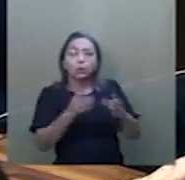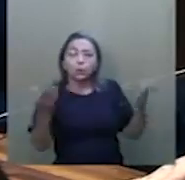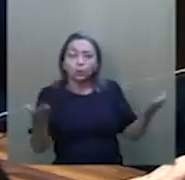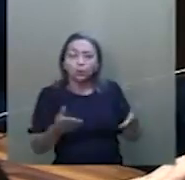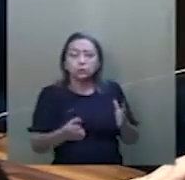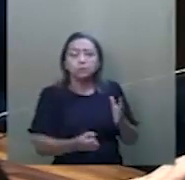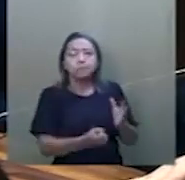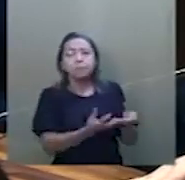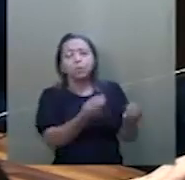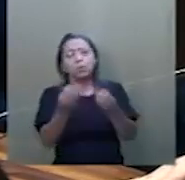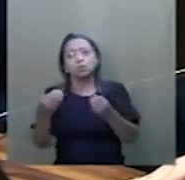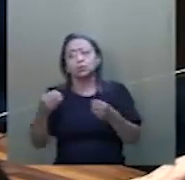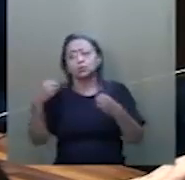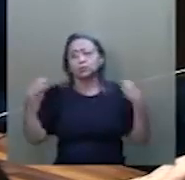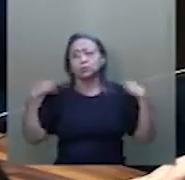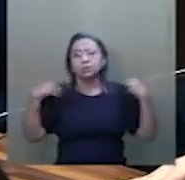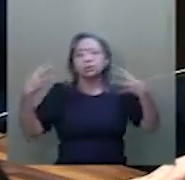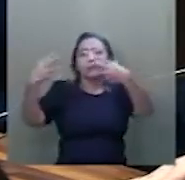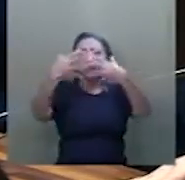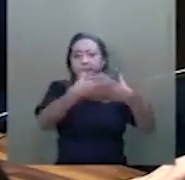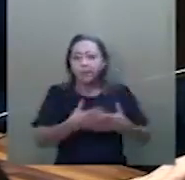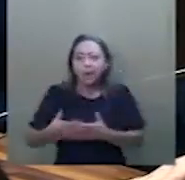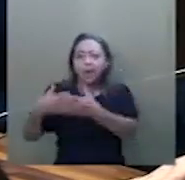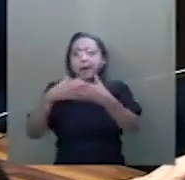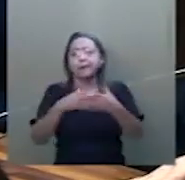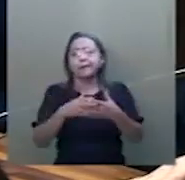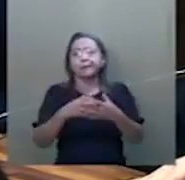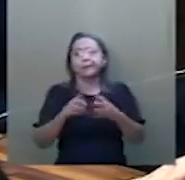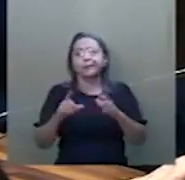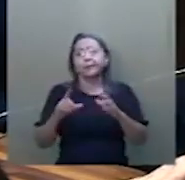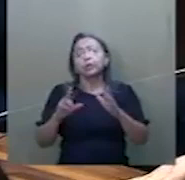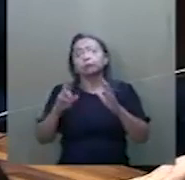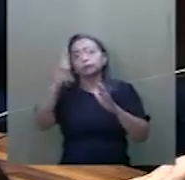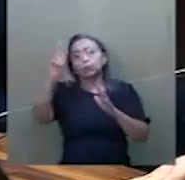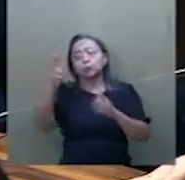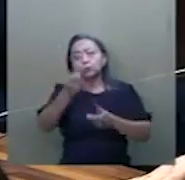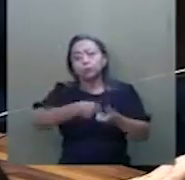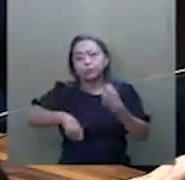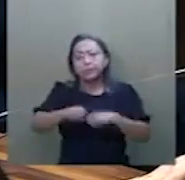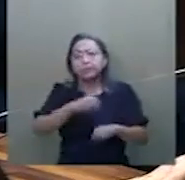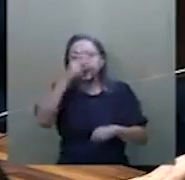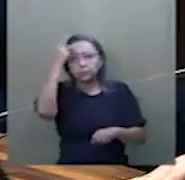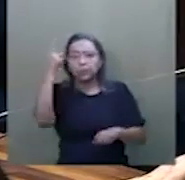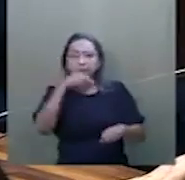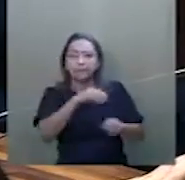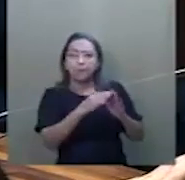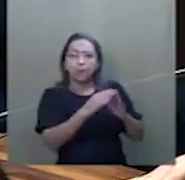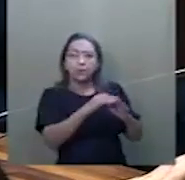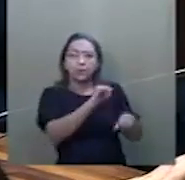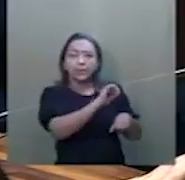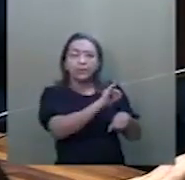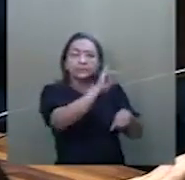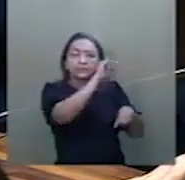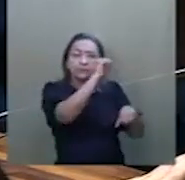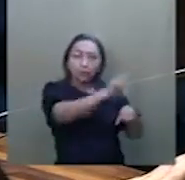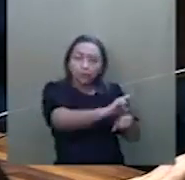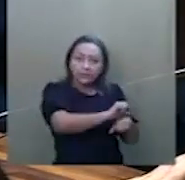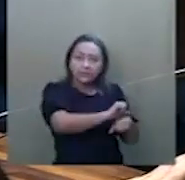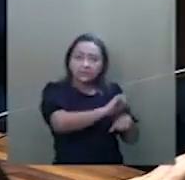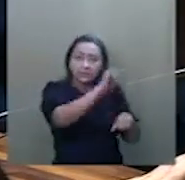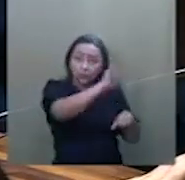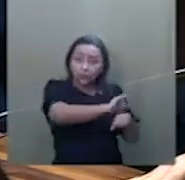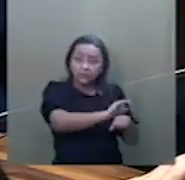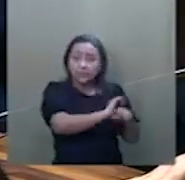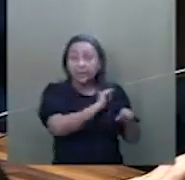muitos caminhoneiros, comerciantes, pessoas que querem ir de São Luís para Belém, é através do porto,